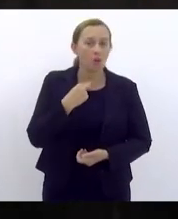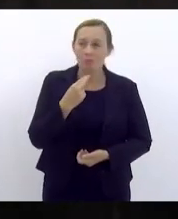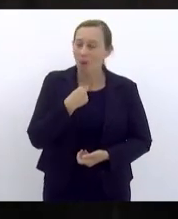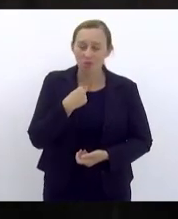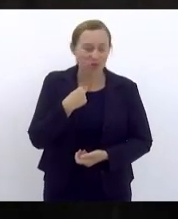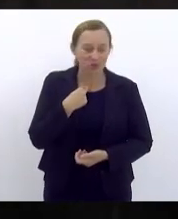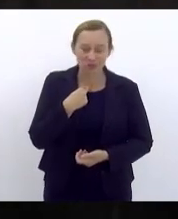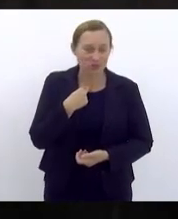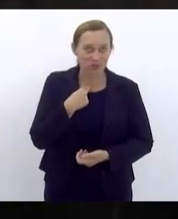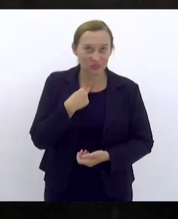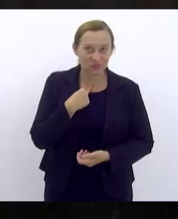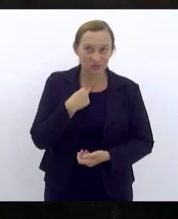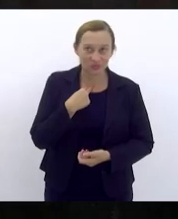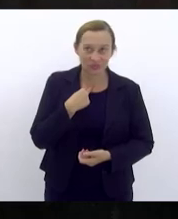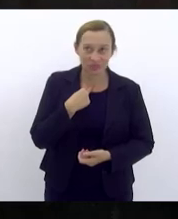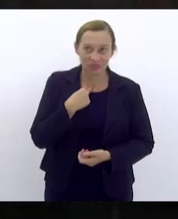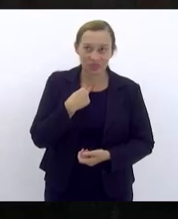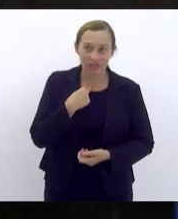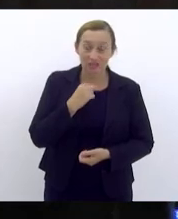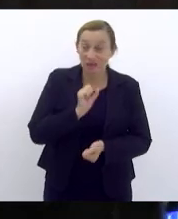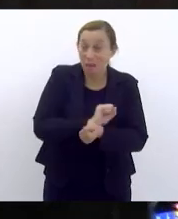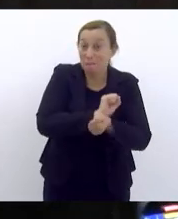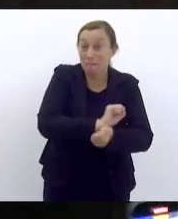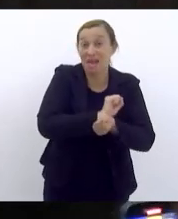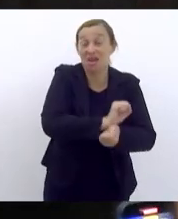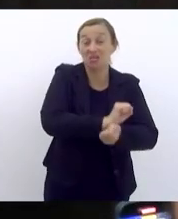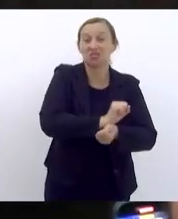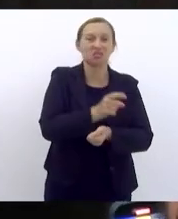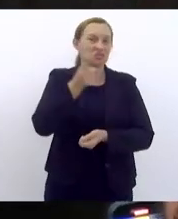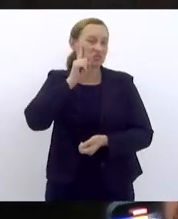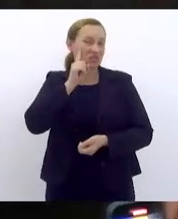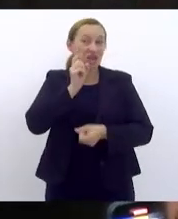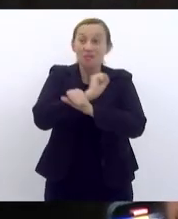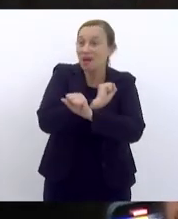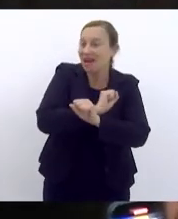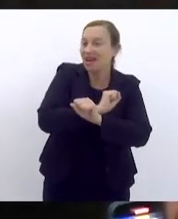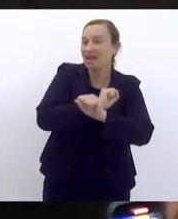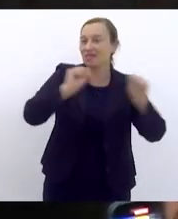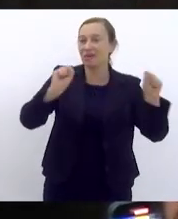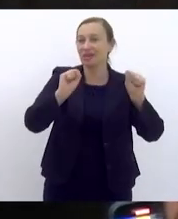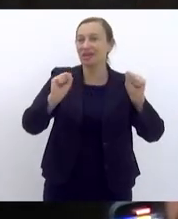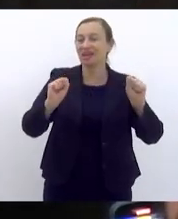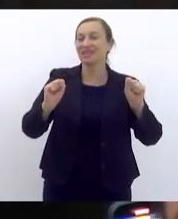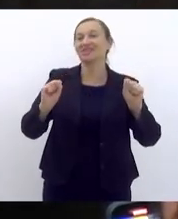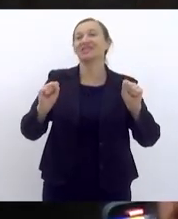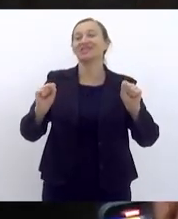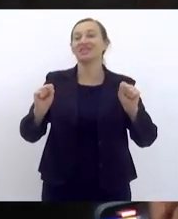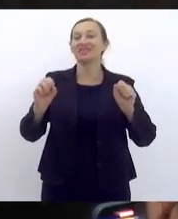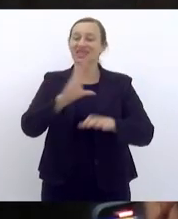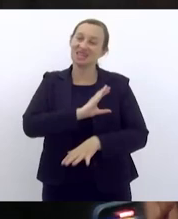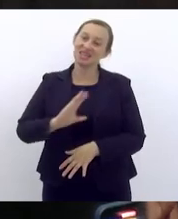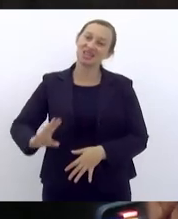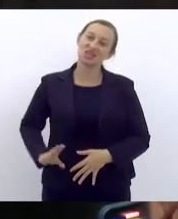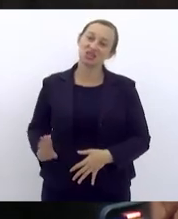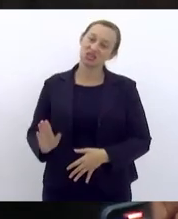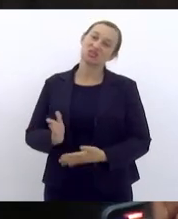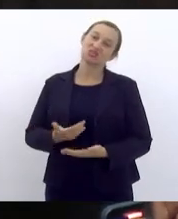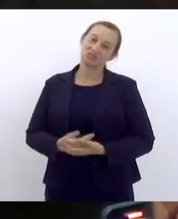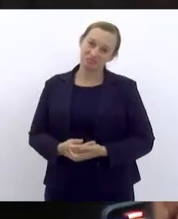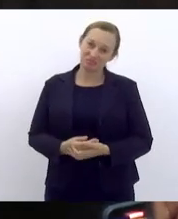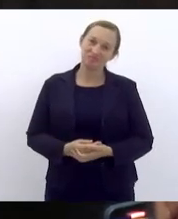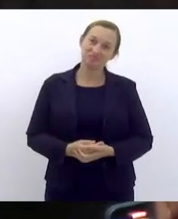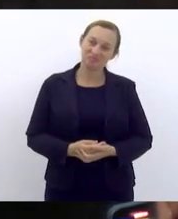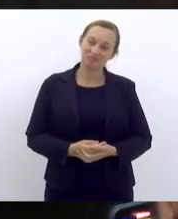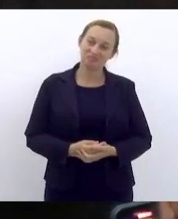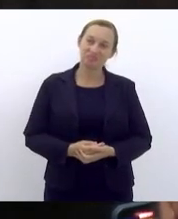ter essas amarras no meu dia a dia foi para a liberdade que Cristo me libertou então deixando muito claro